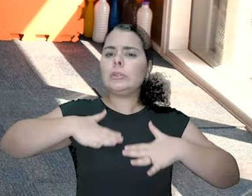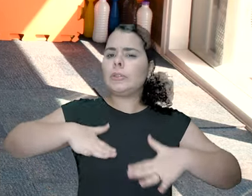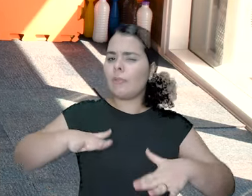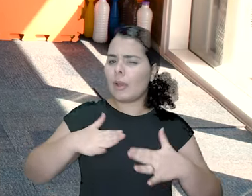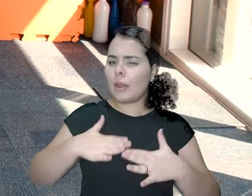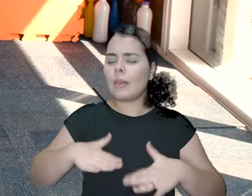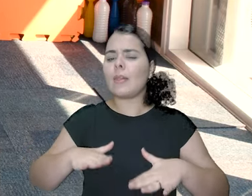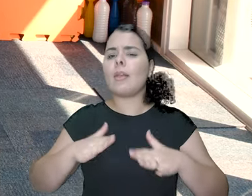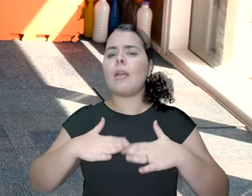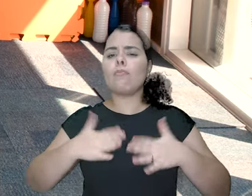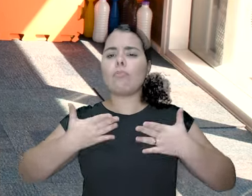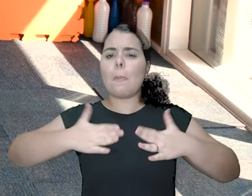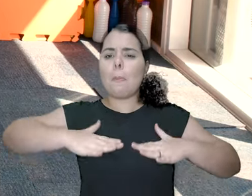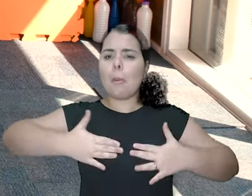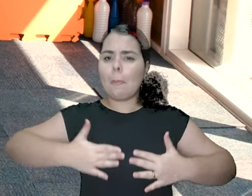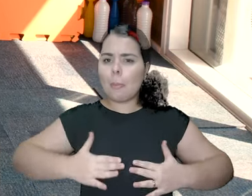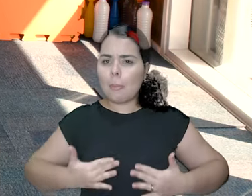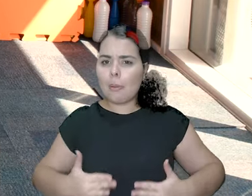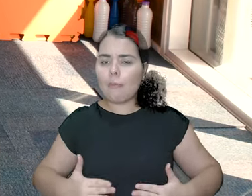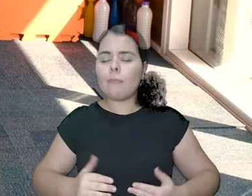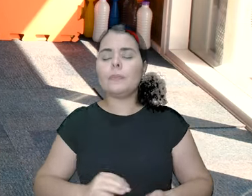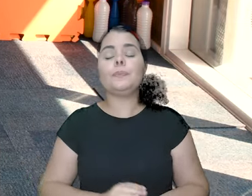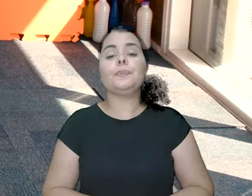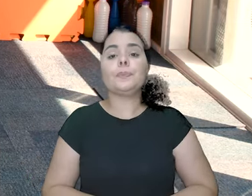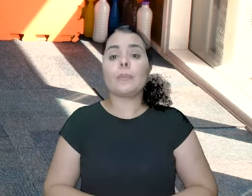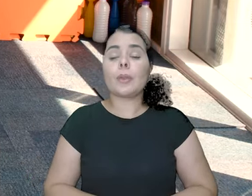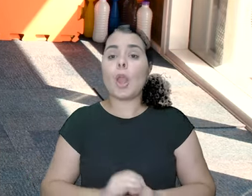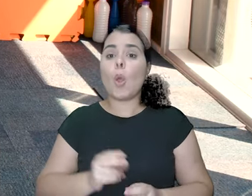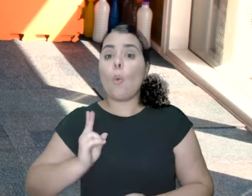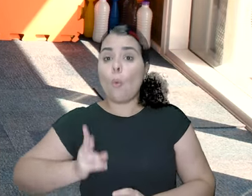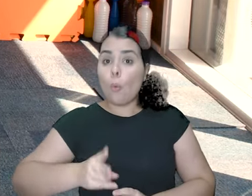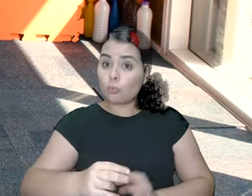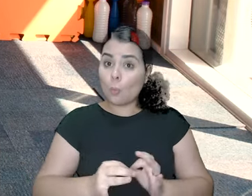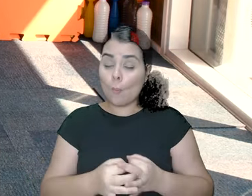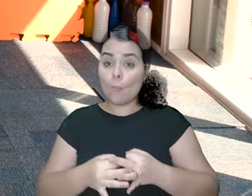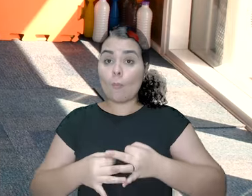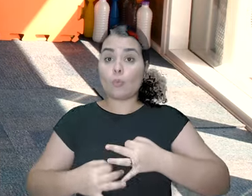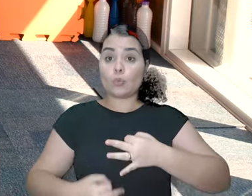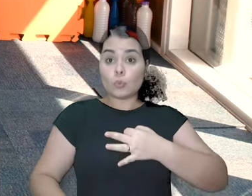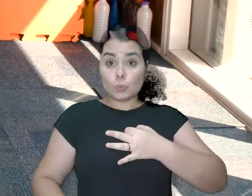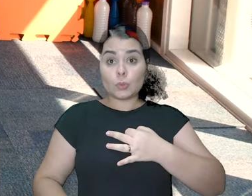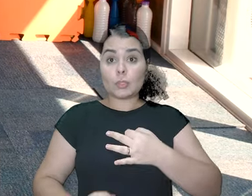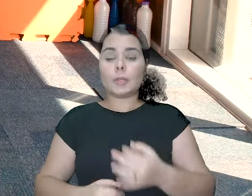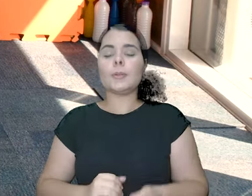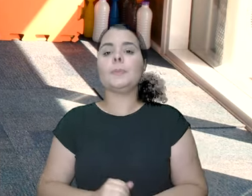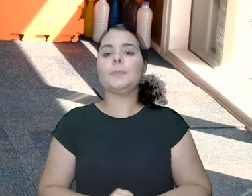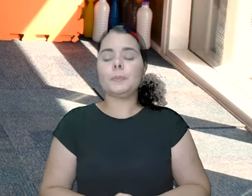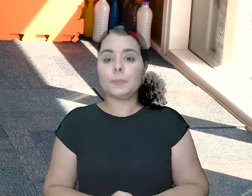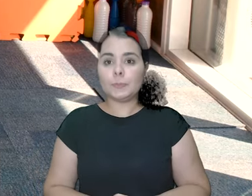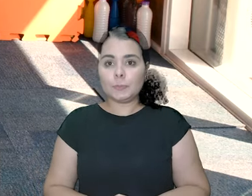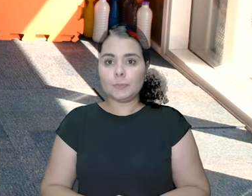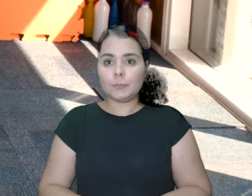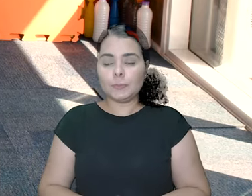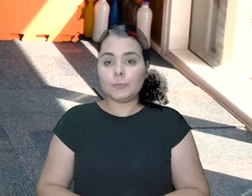Devagarzinho. Só tirando o calcanhar do chão. Não tem a postura. Inspira.